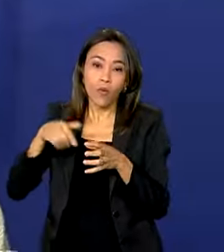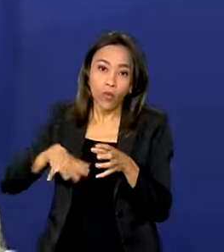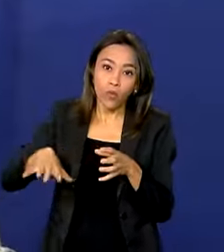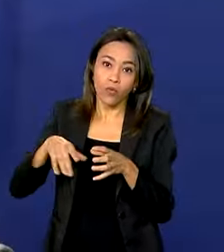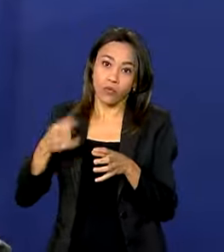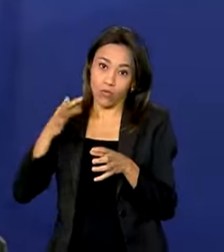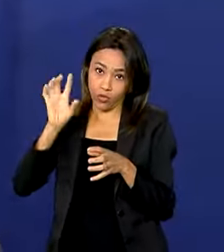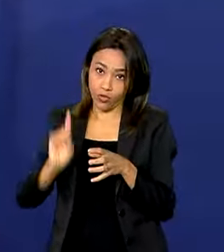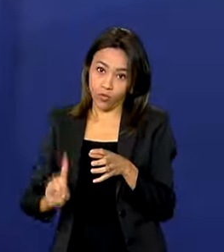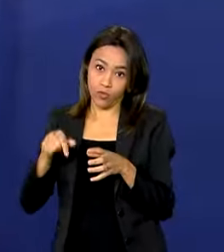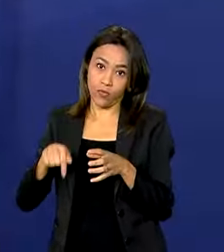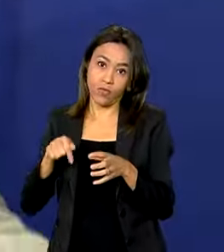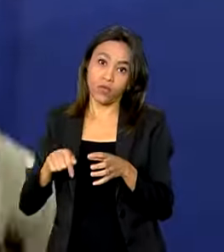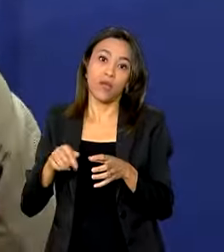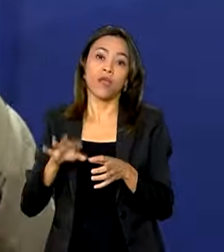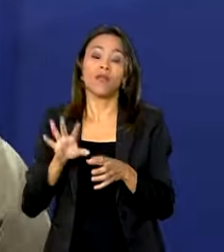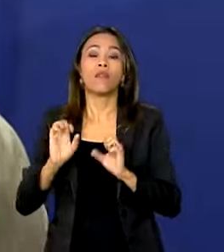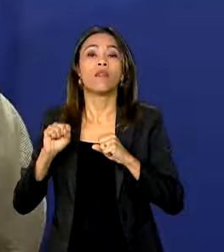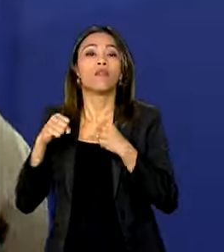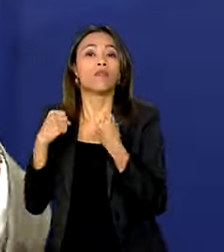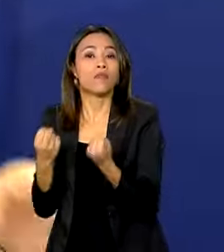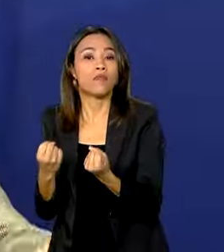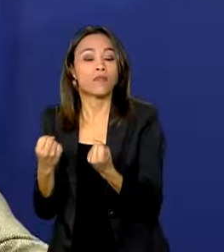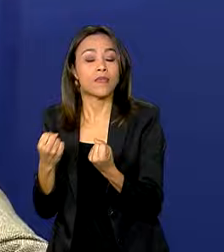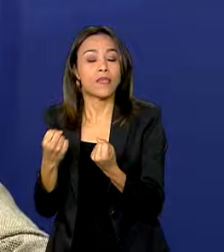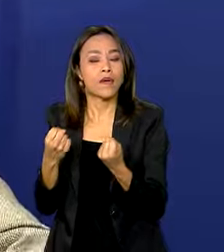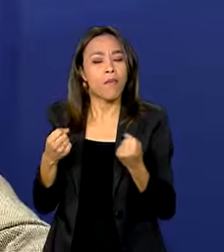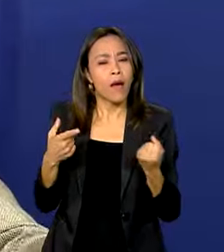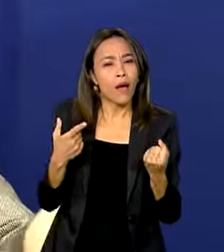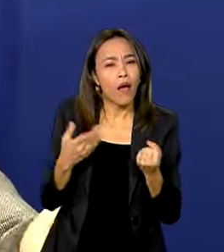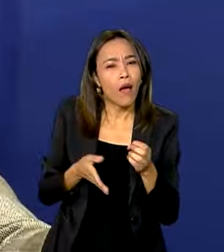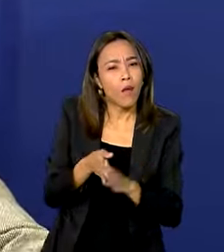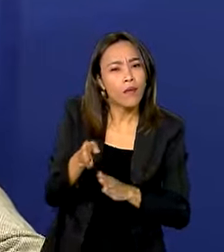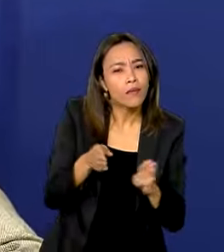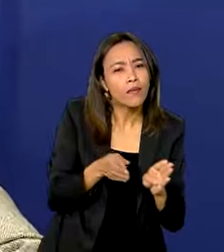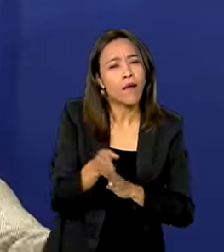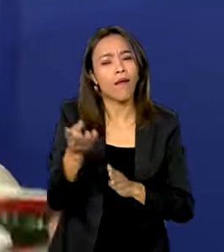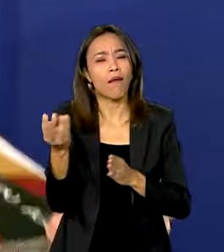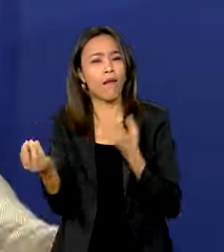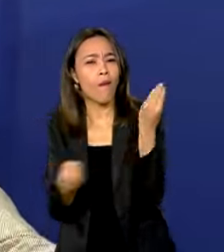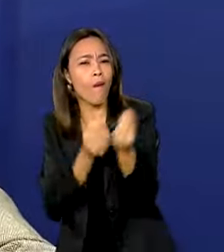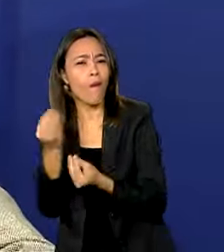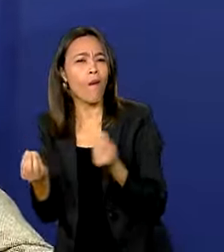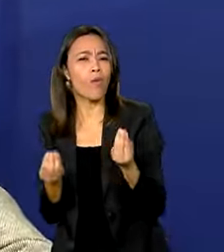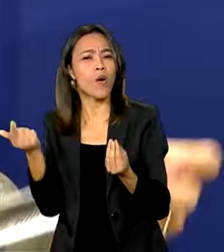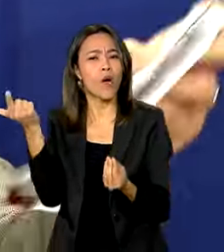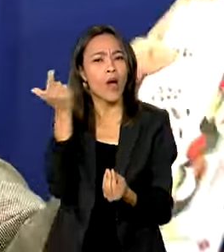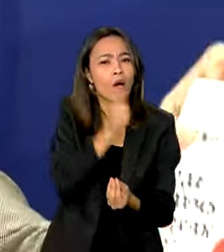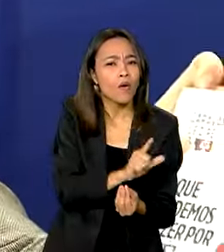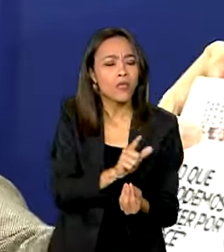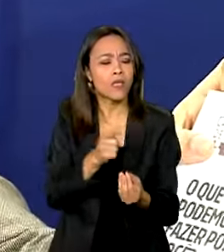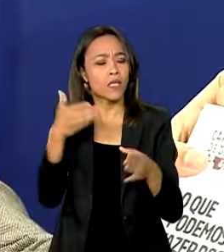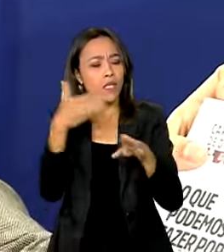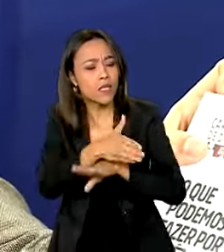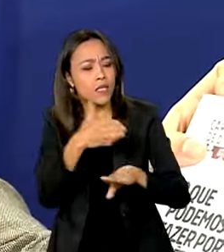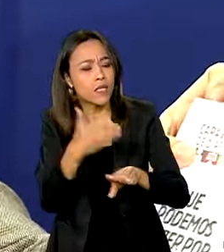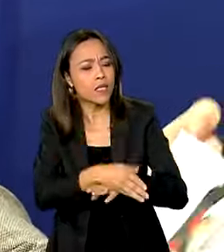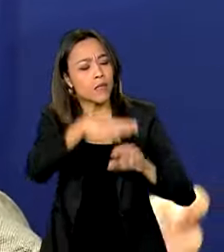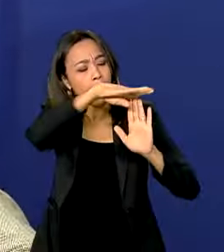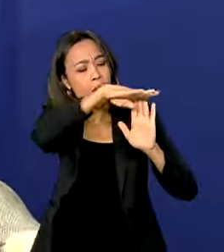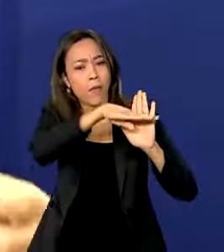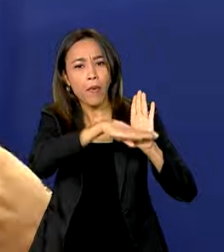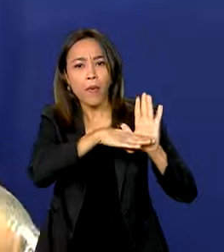Pública Federal para, efetivamente, viabilizar o acesso desta população a estes